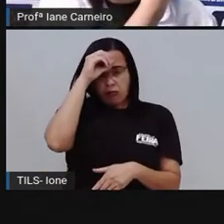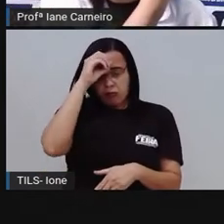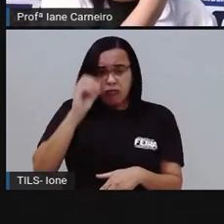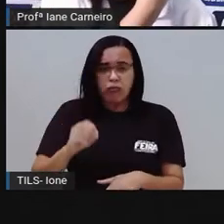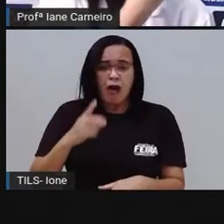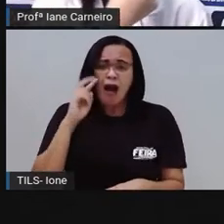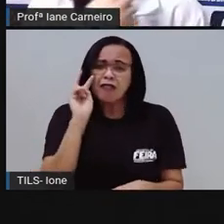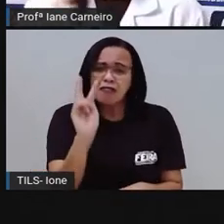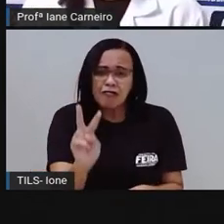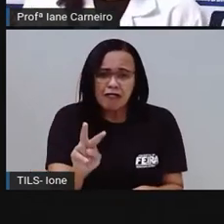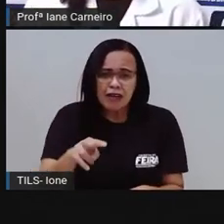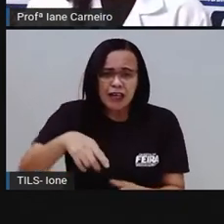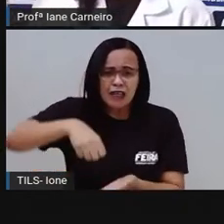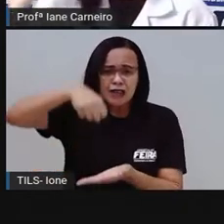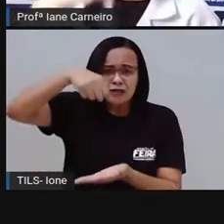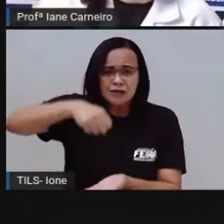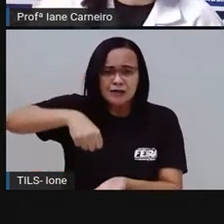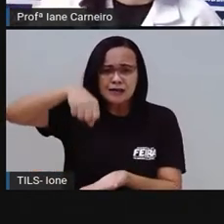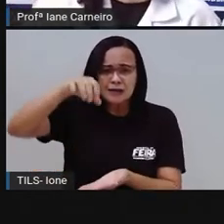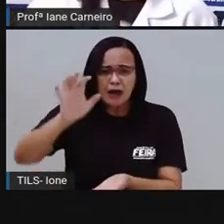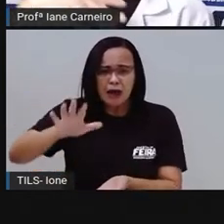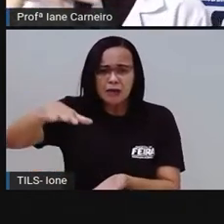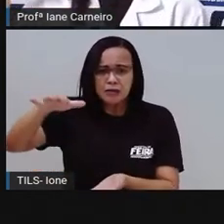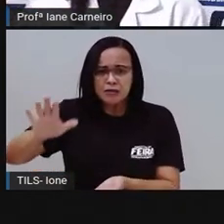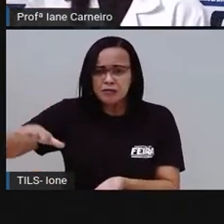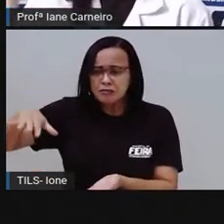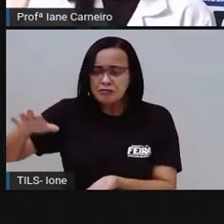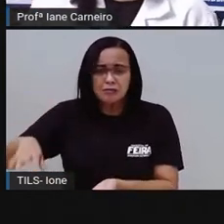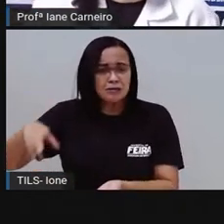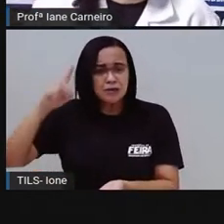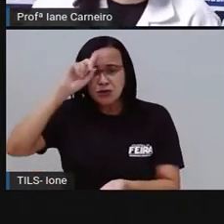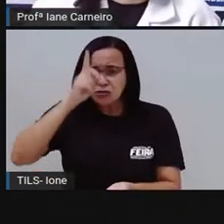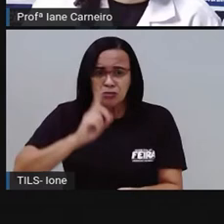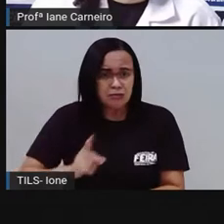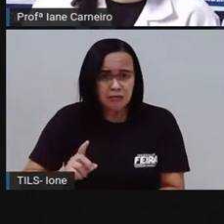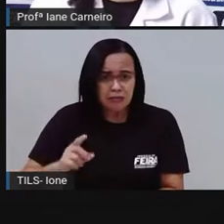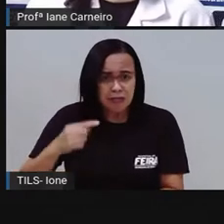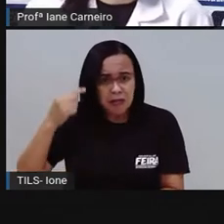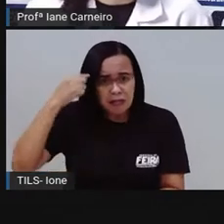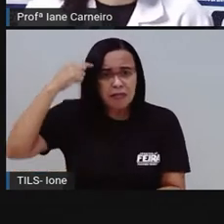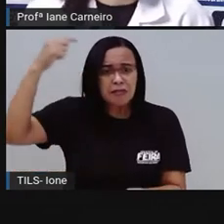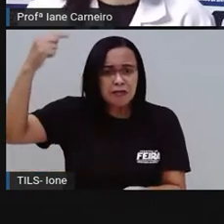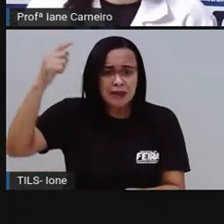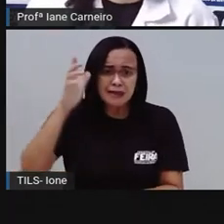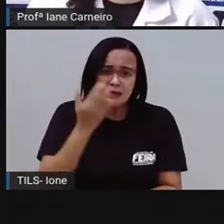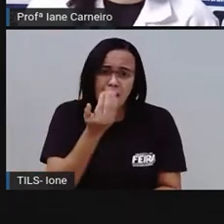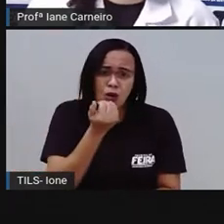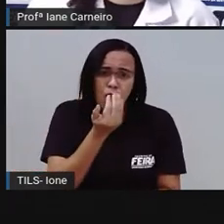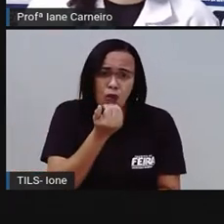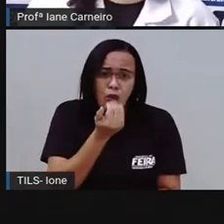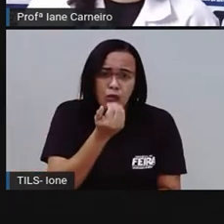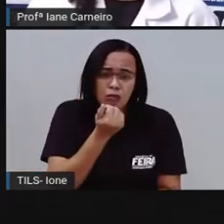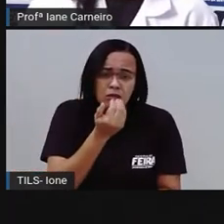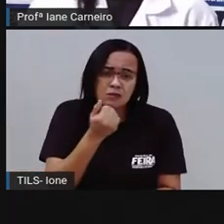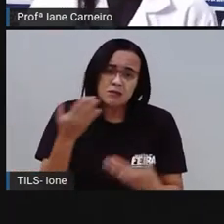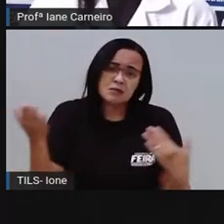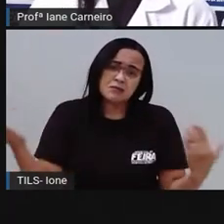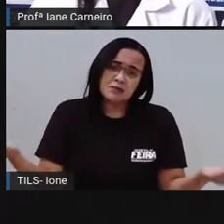balançando. Então, ela está vendo balançando, ela acha que é um peixe, ela acha que é uma... água viva, né? Então,